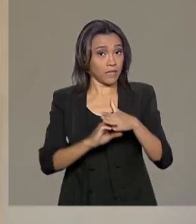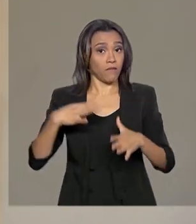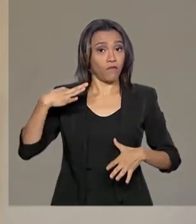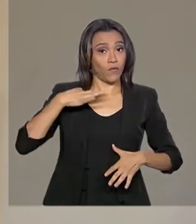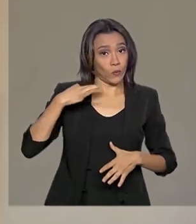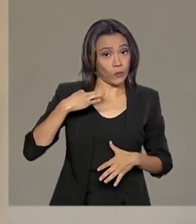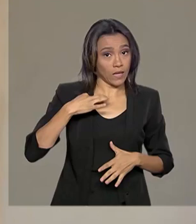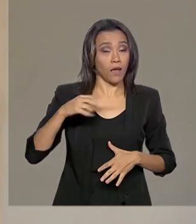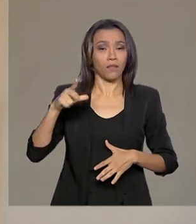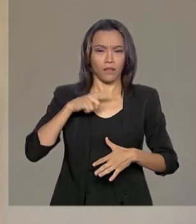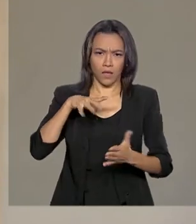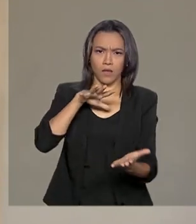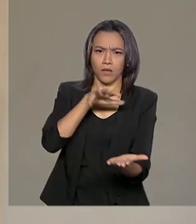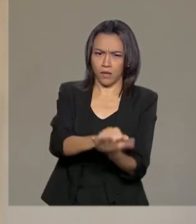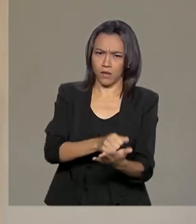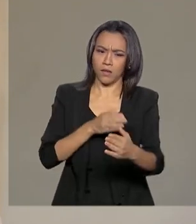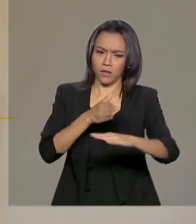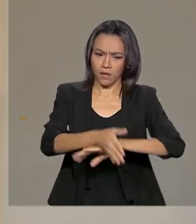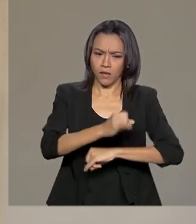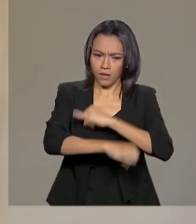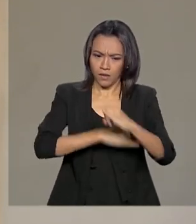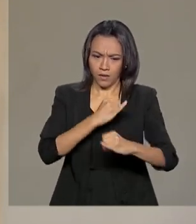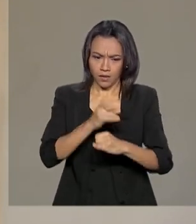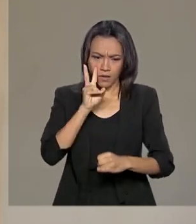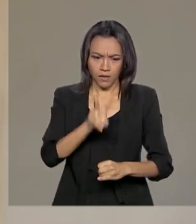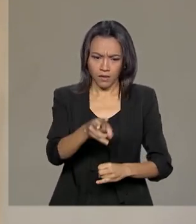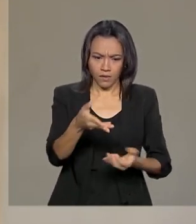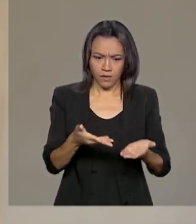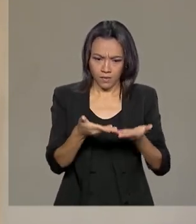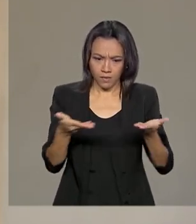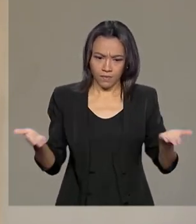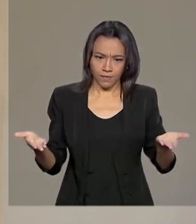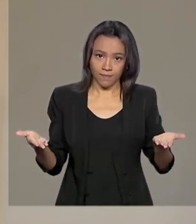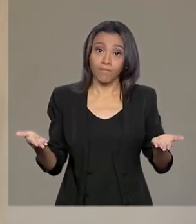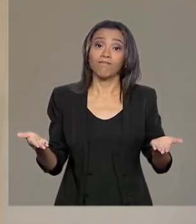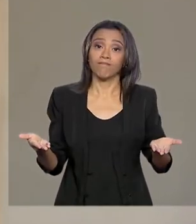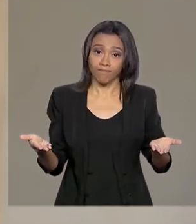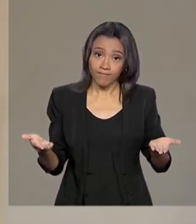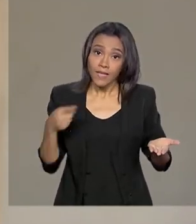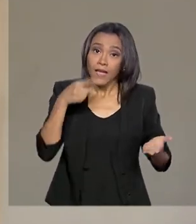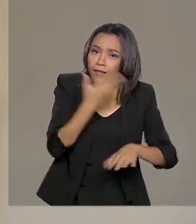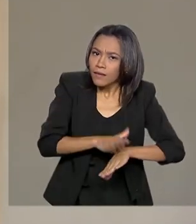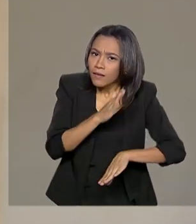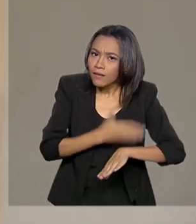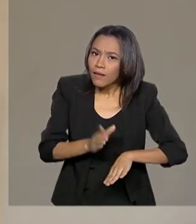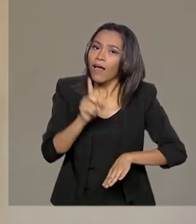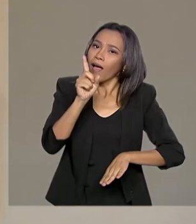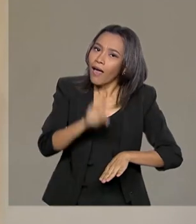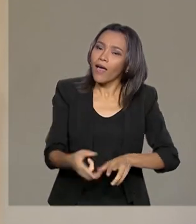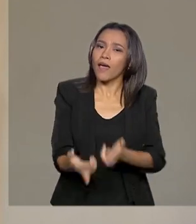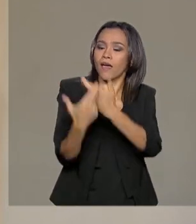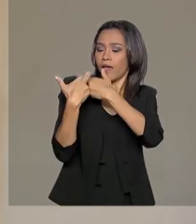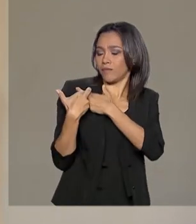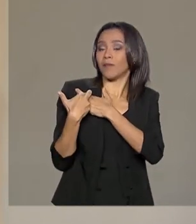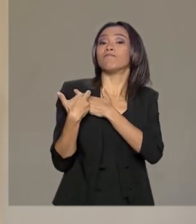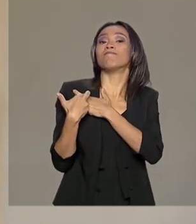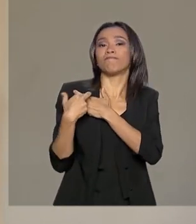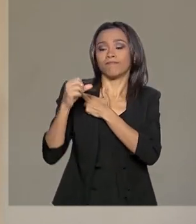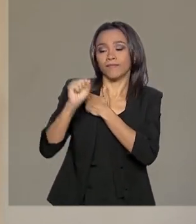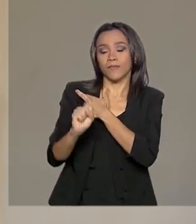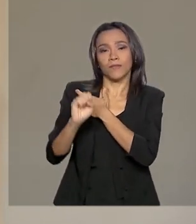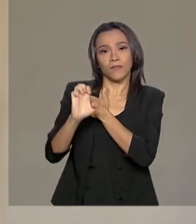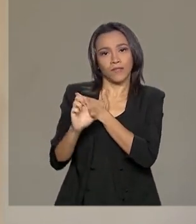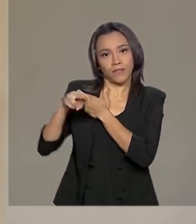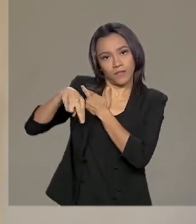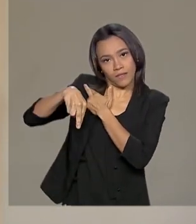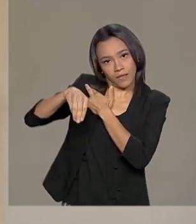inscrição na plataforma gov.br barra Brasil+. A capacitação será de responsabilidade do Senai e do